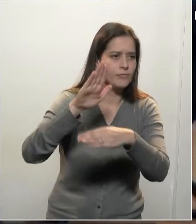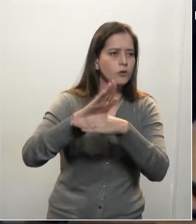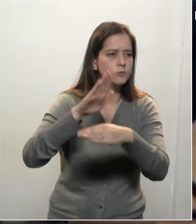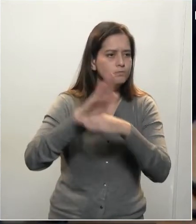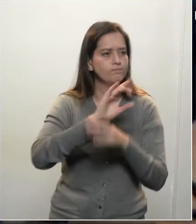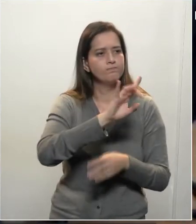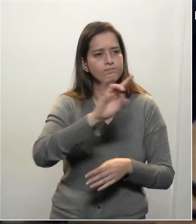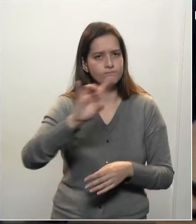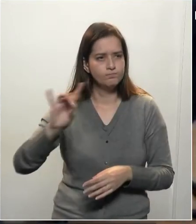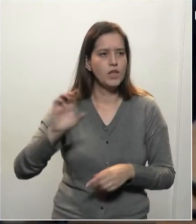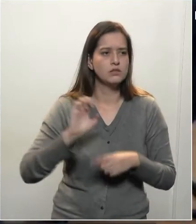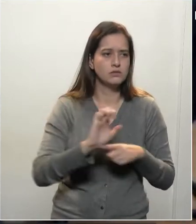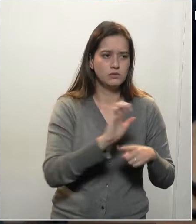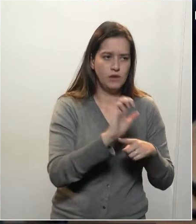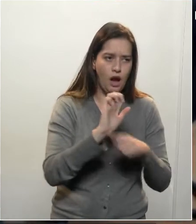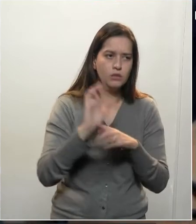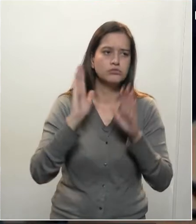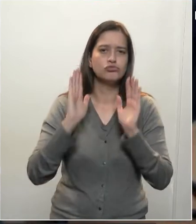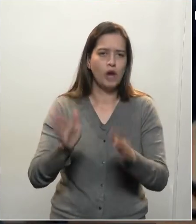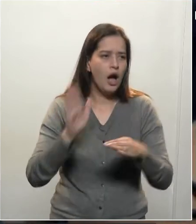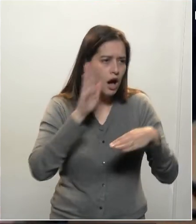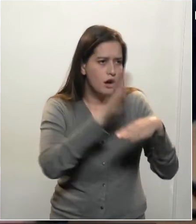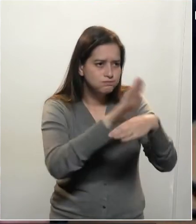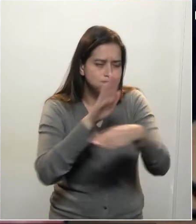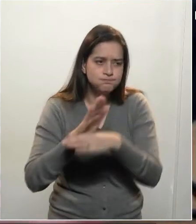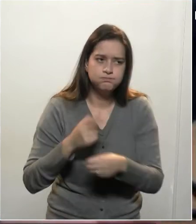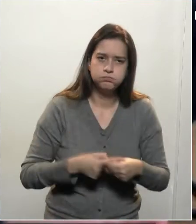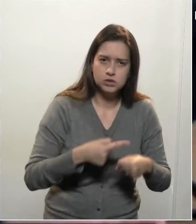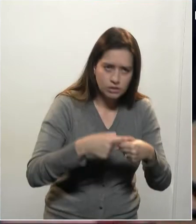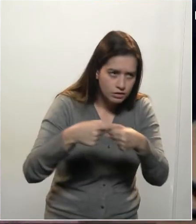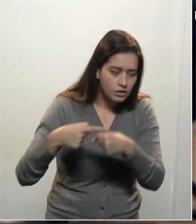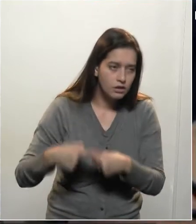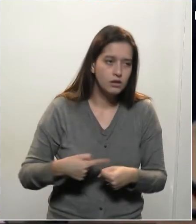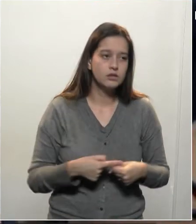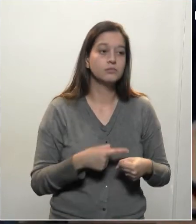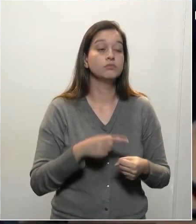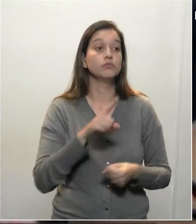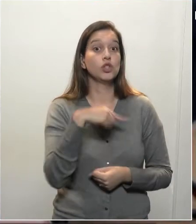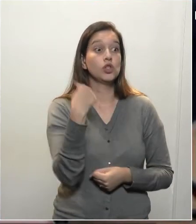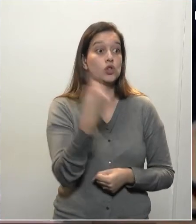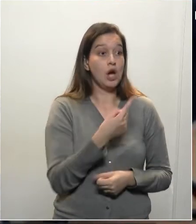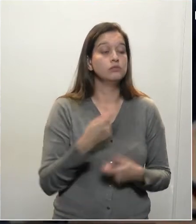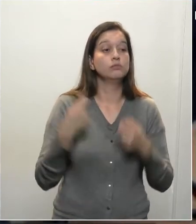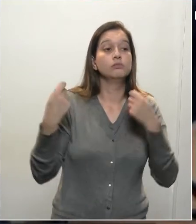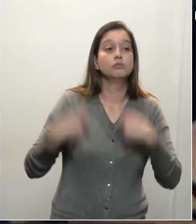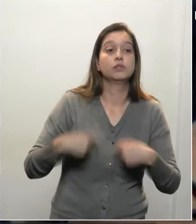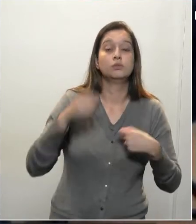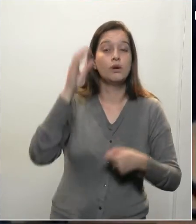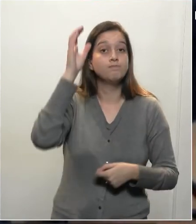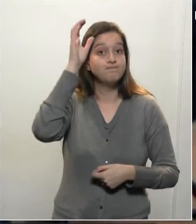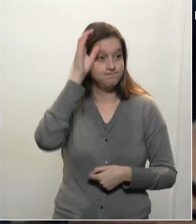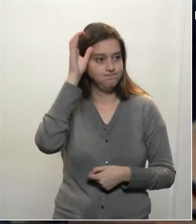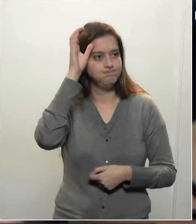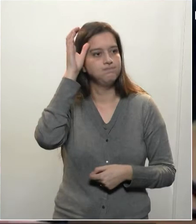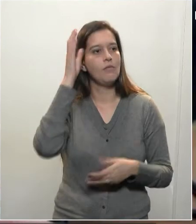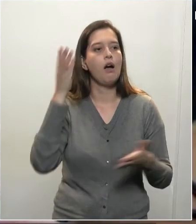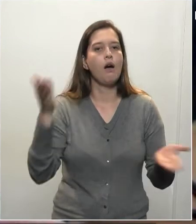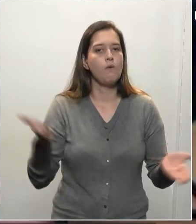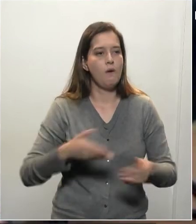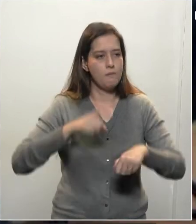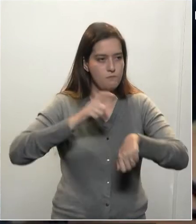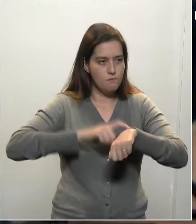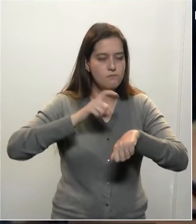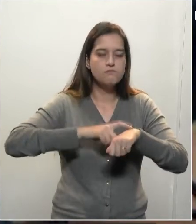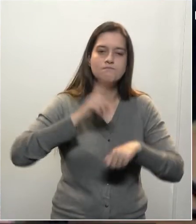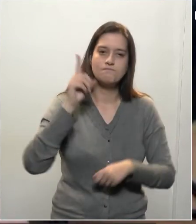e aos municípios. Senão, não sei se termina ali um ano. E é preciso ter consciência da situação. Consciência